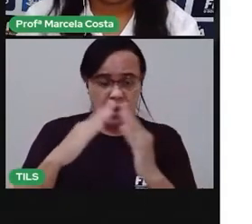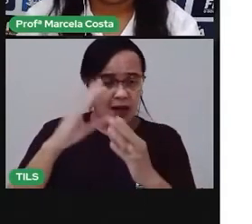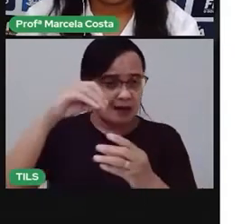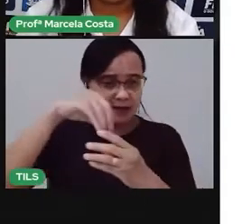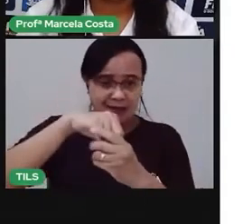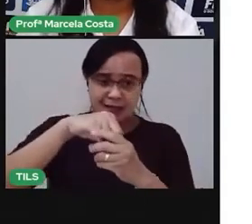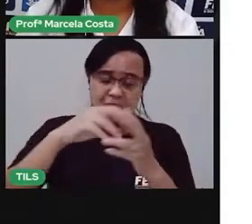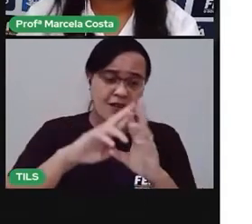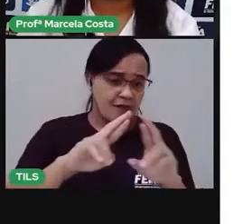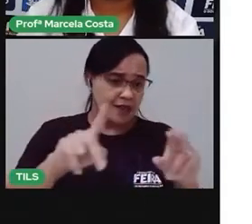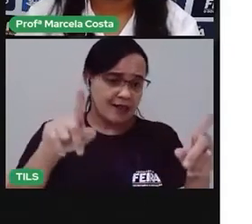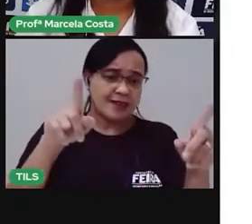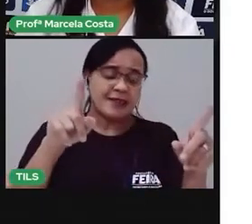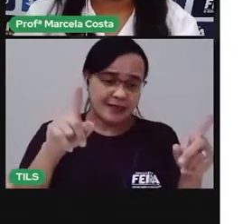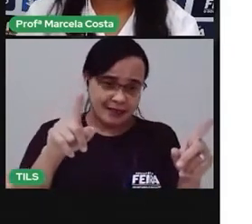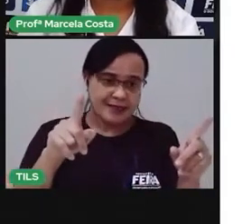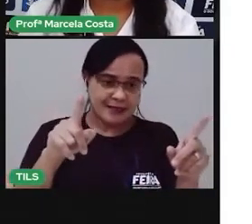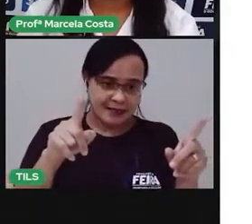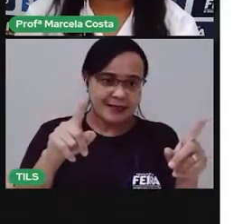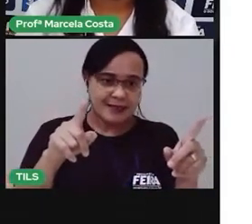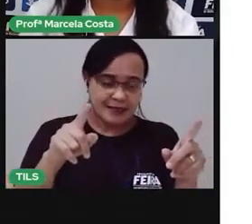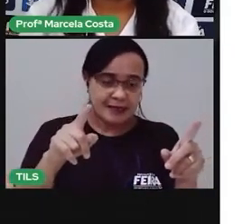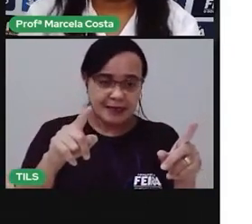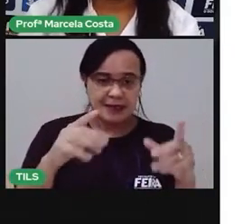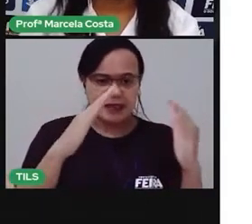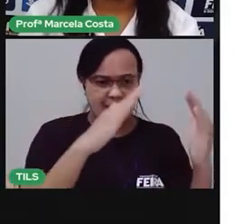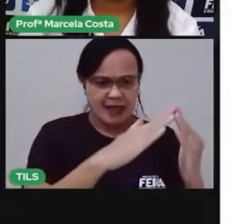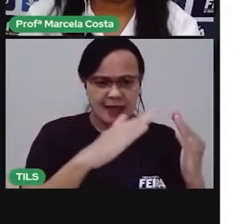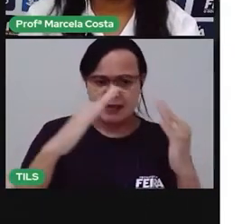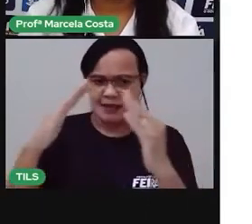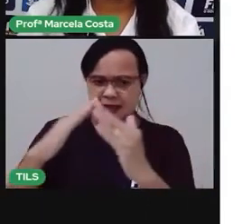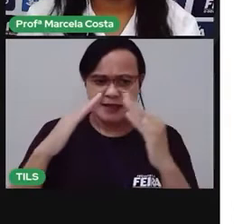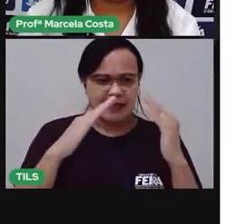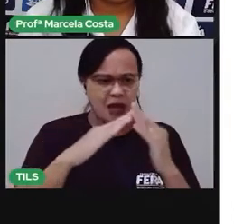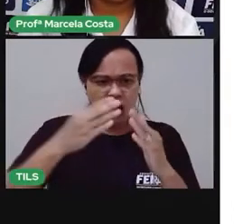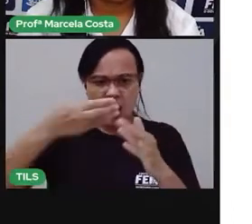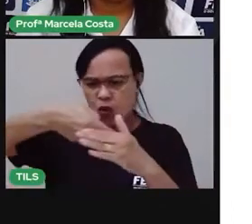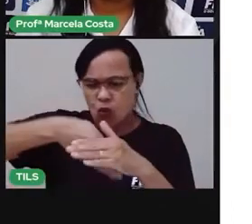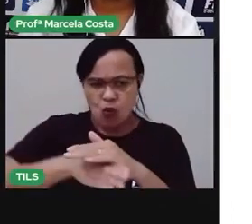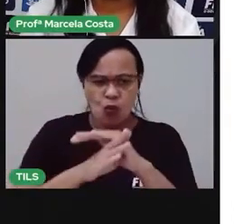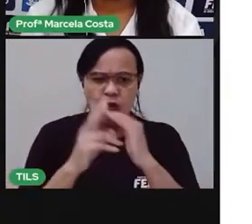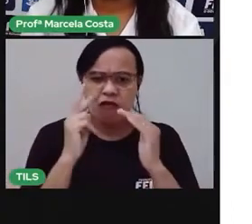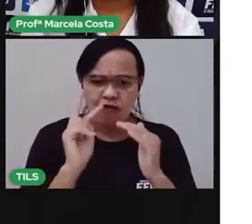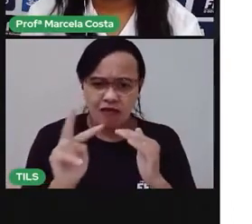forma de moradia, das casas que estamos acostumados a ver.